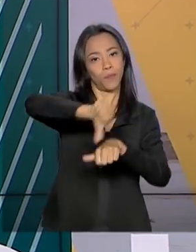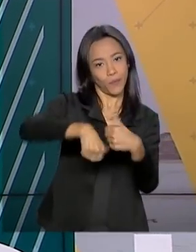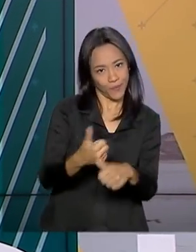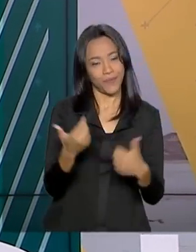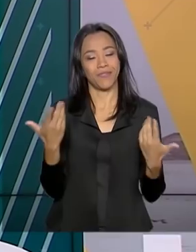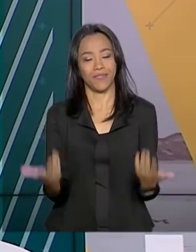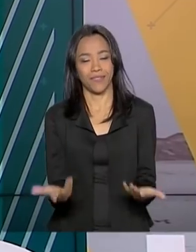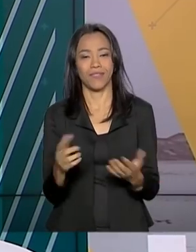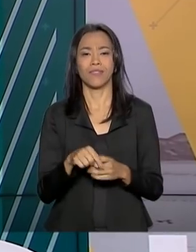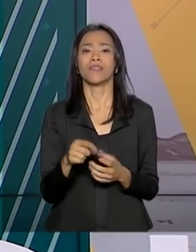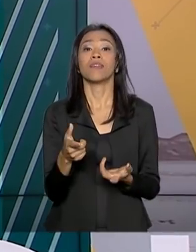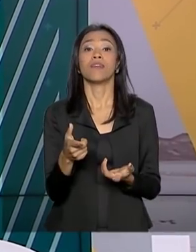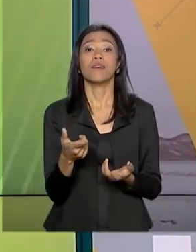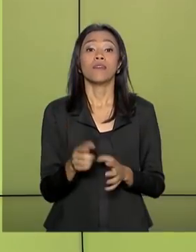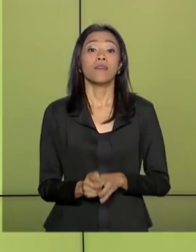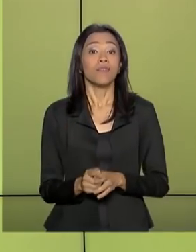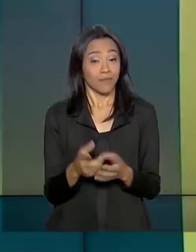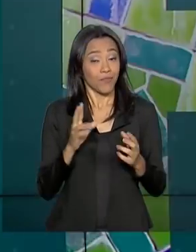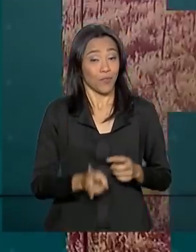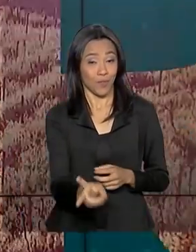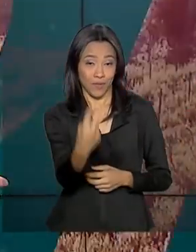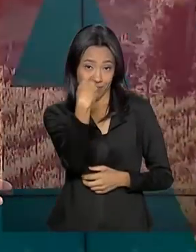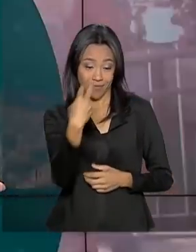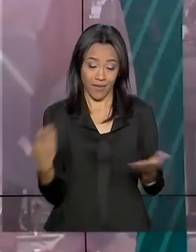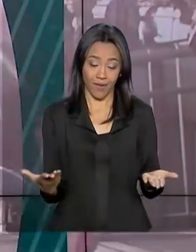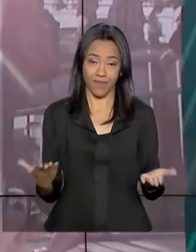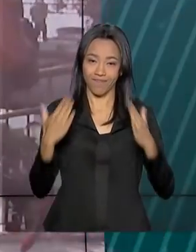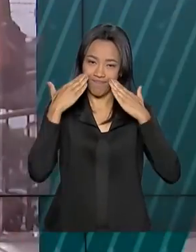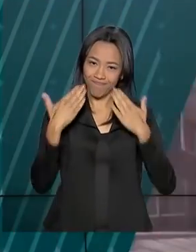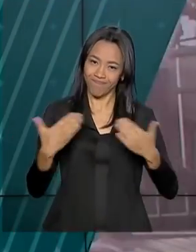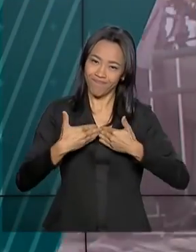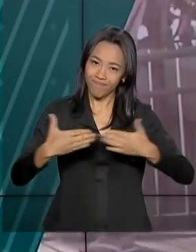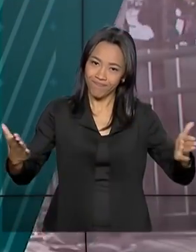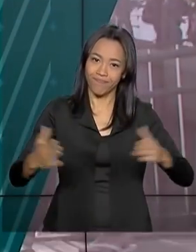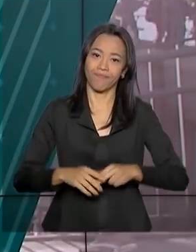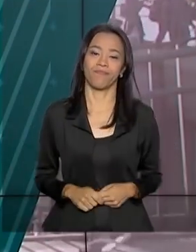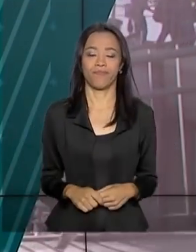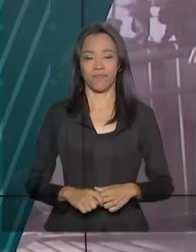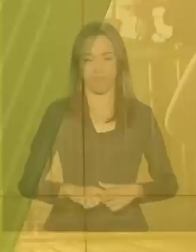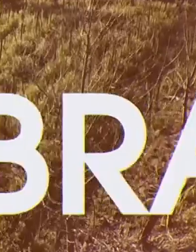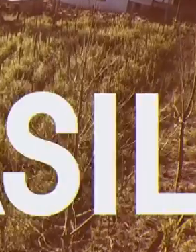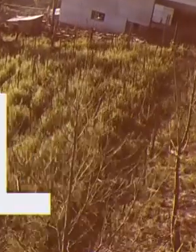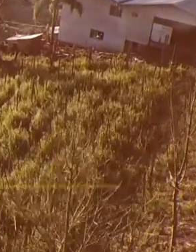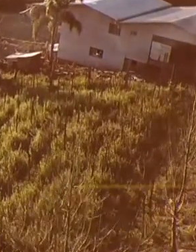Carteira Nacional de Habilitação. Fique com a gente, porque o Brasil em Dia já está no ar!